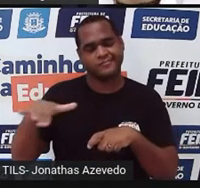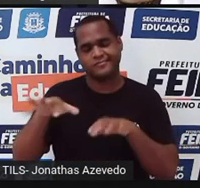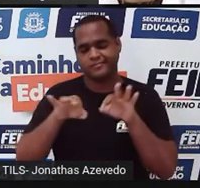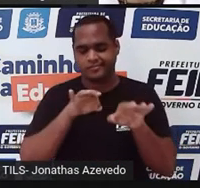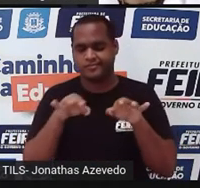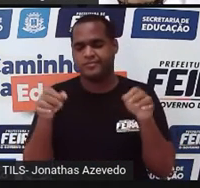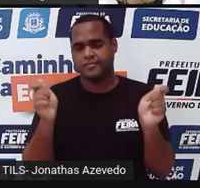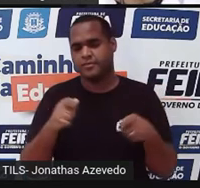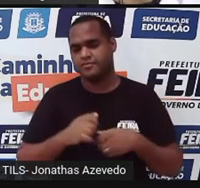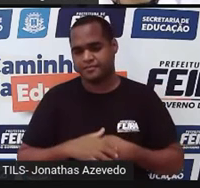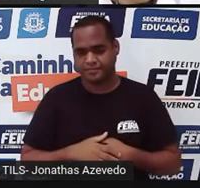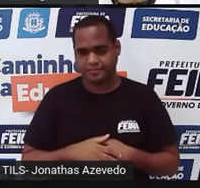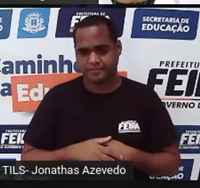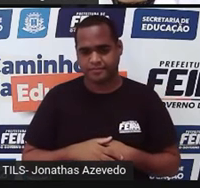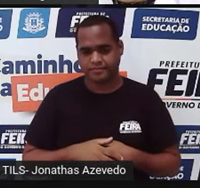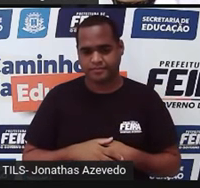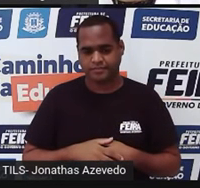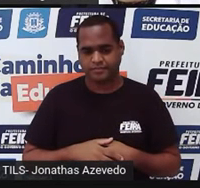Ok?